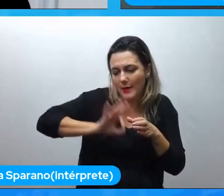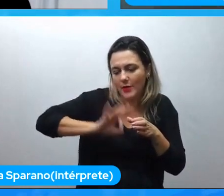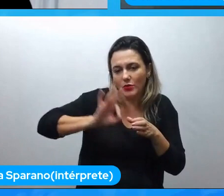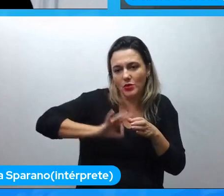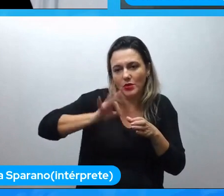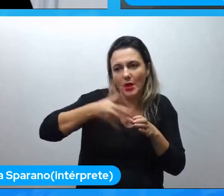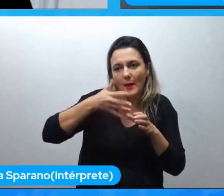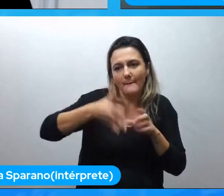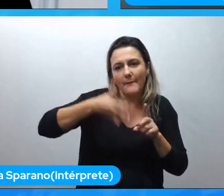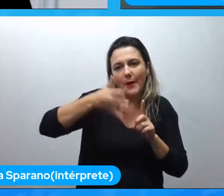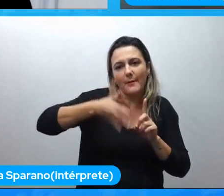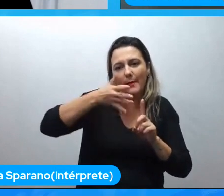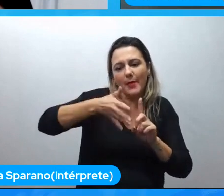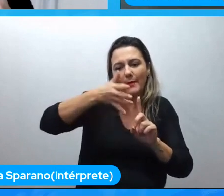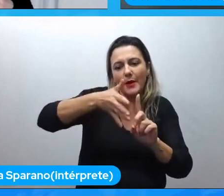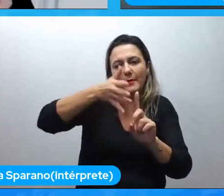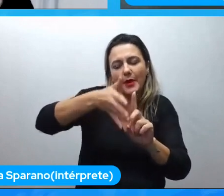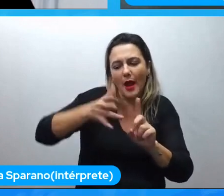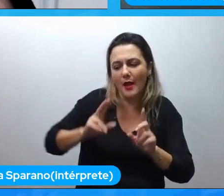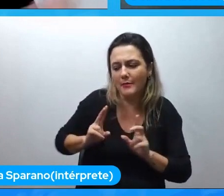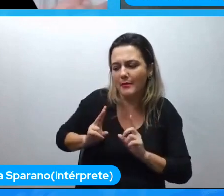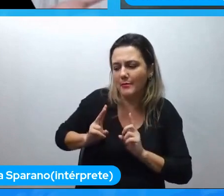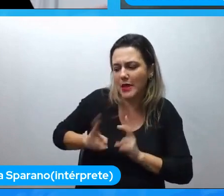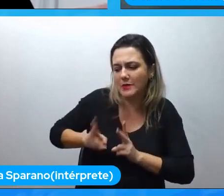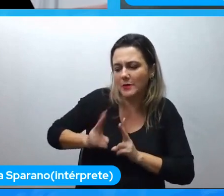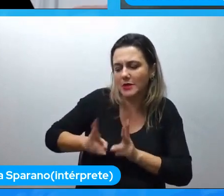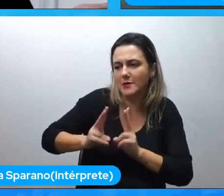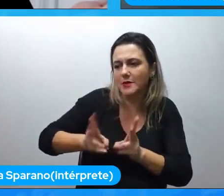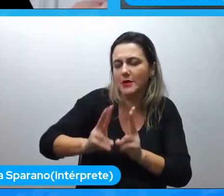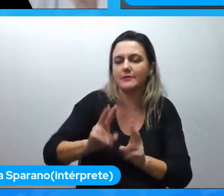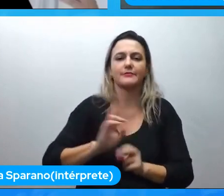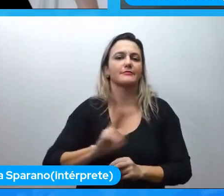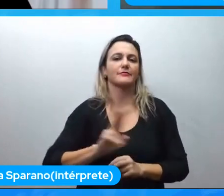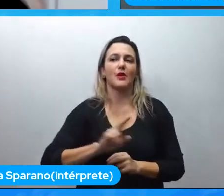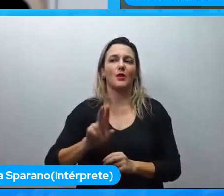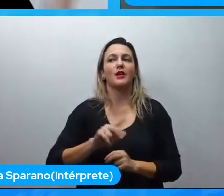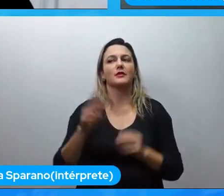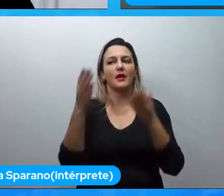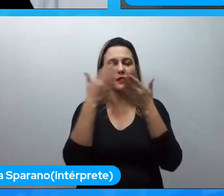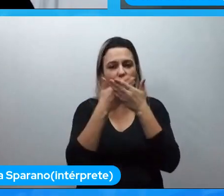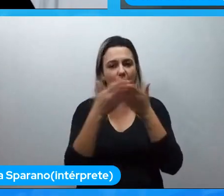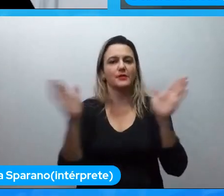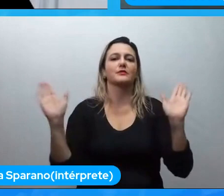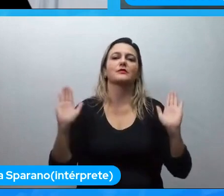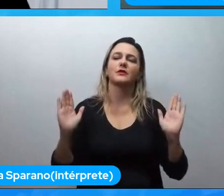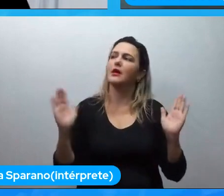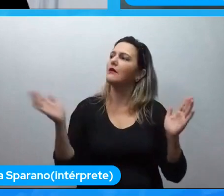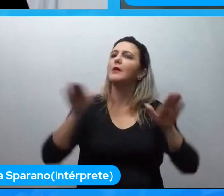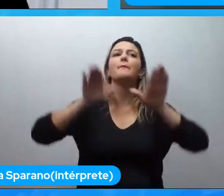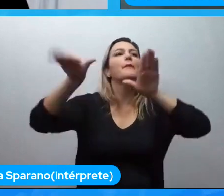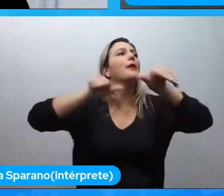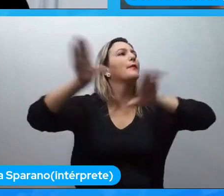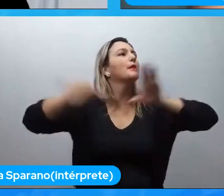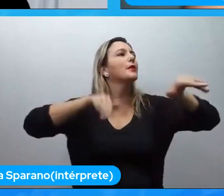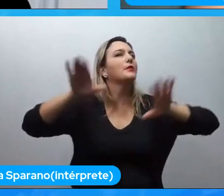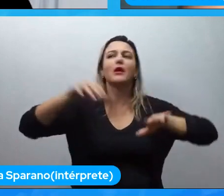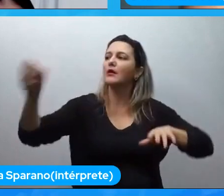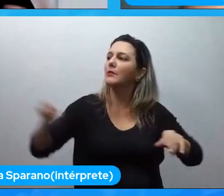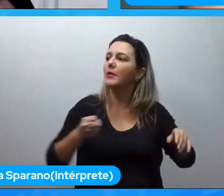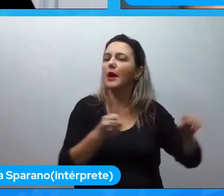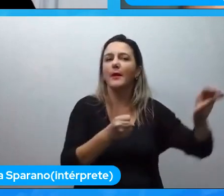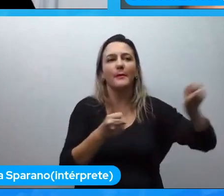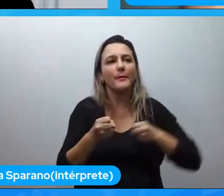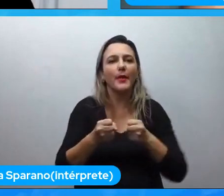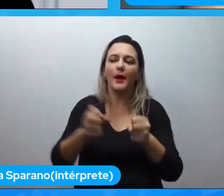palestrando eu acho que ter essa abertura pra vamos trazer pessoas vamos dar espaços